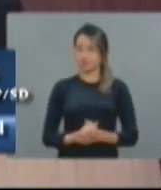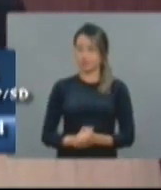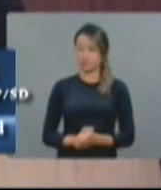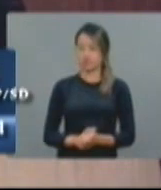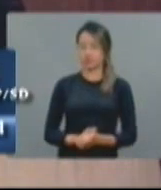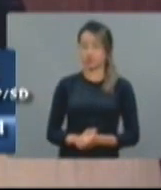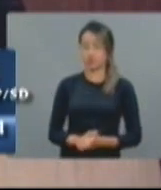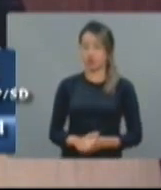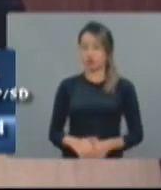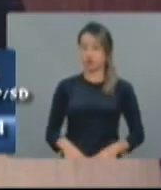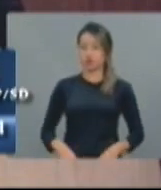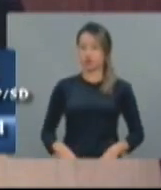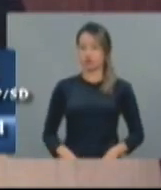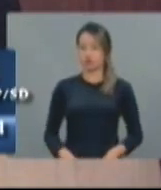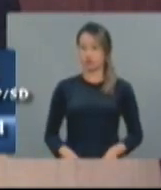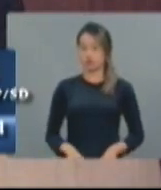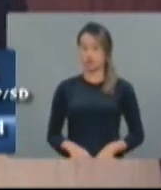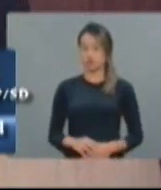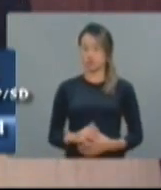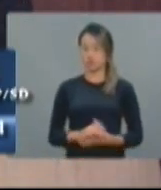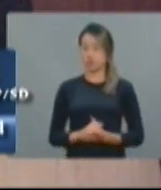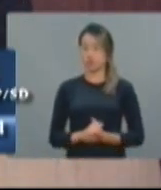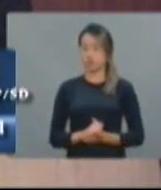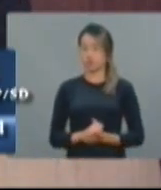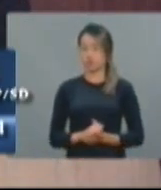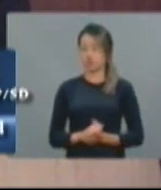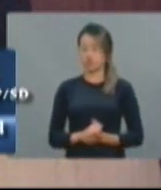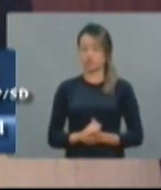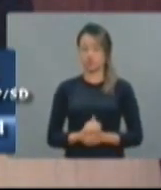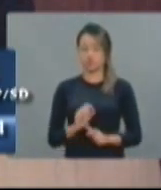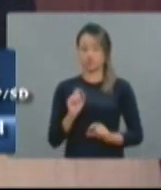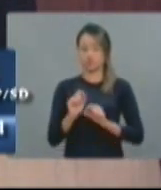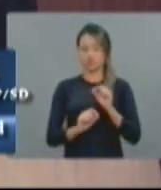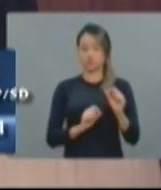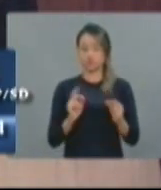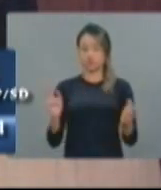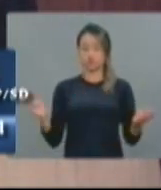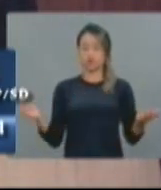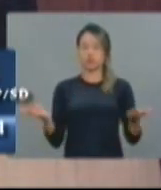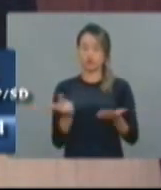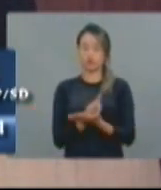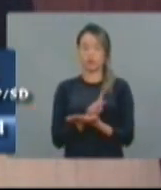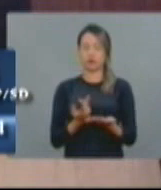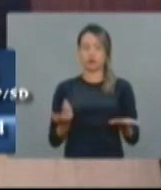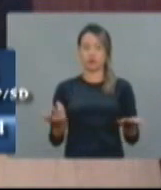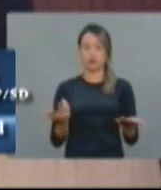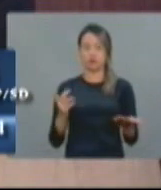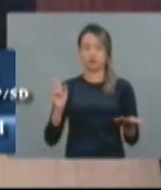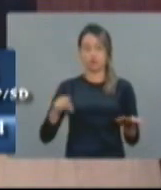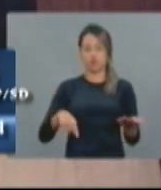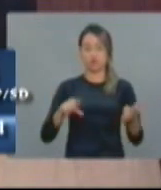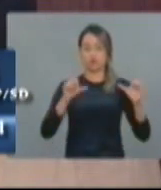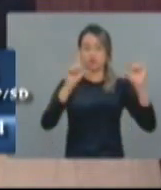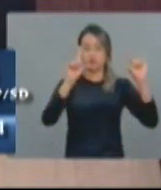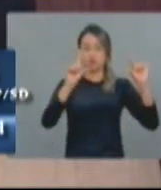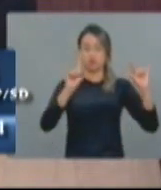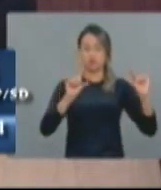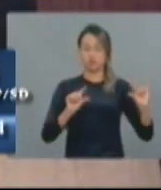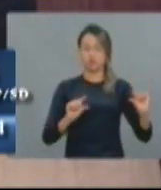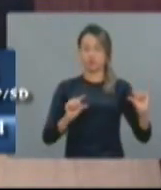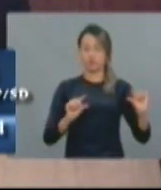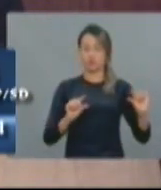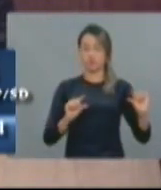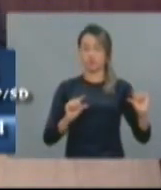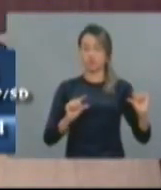não para uma atrapalhada. Se é para a Previdência, para que se diminua o rombo, tendo em vista o crescente rombo da